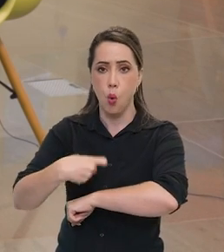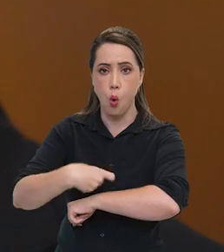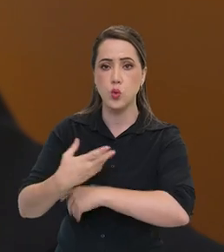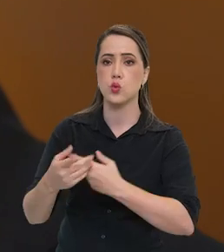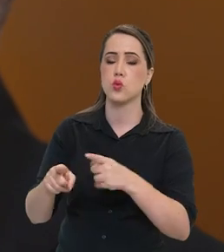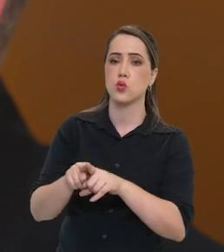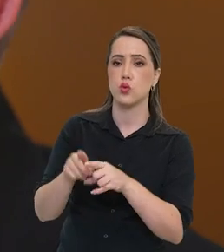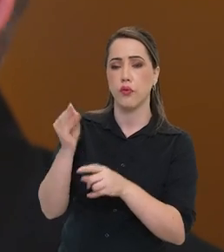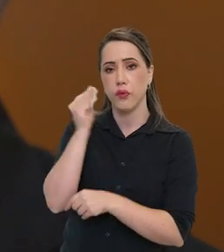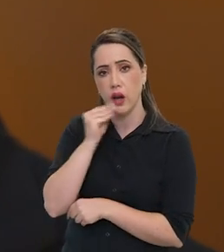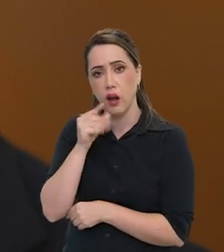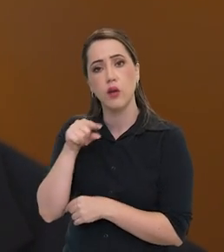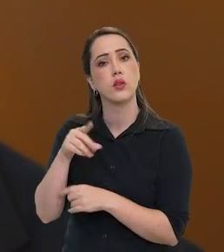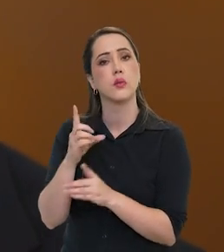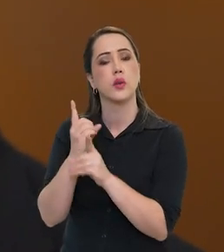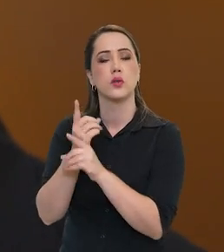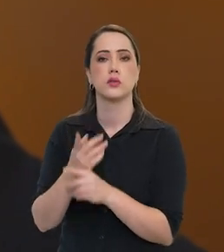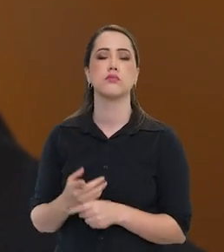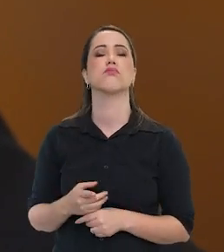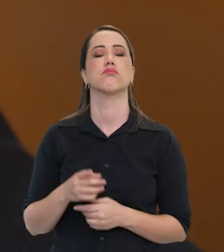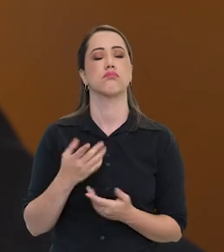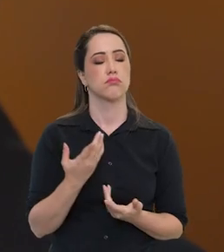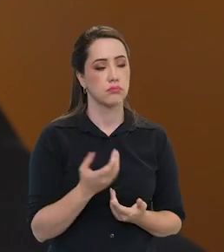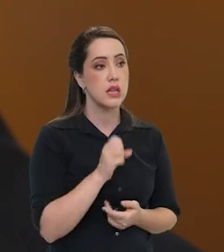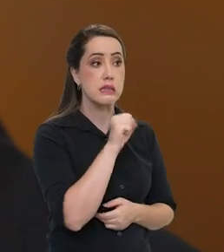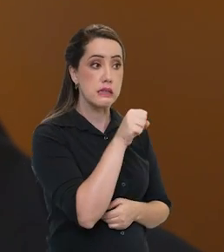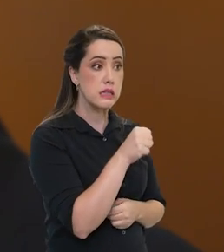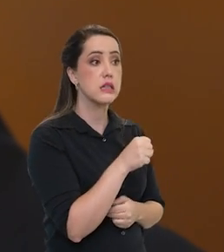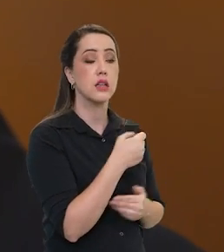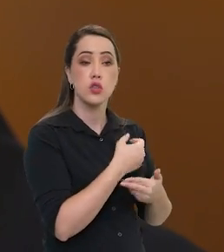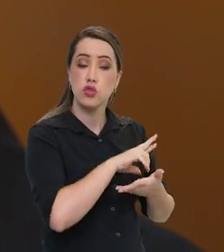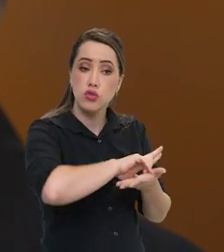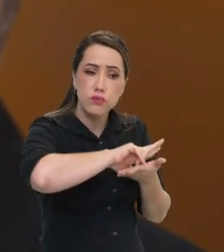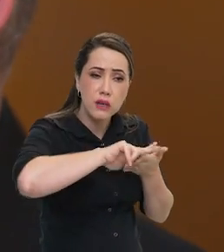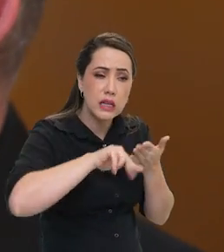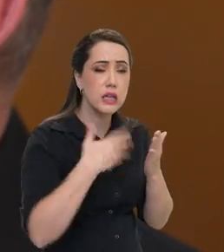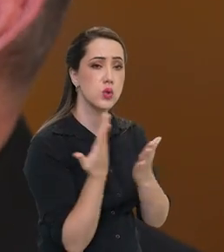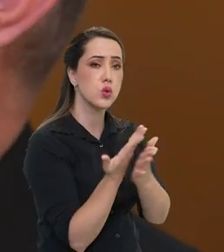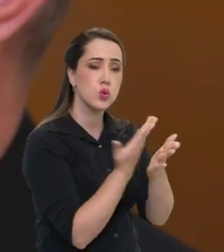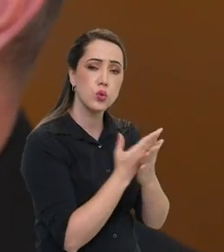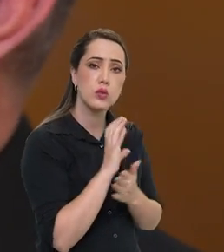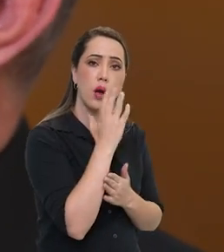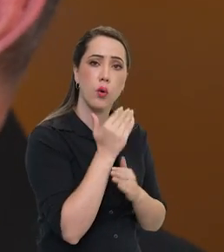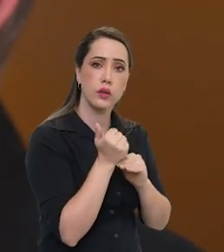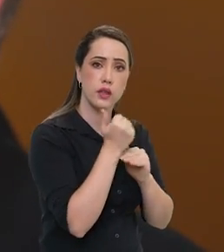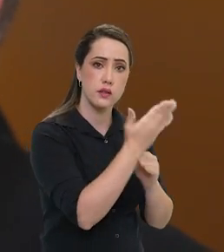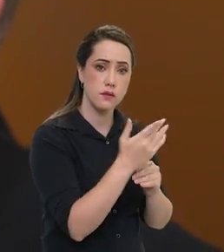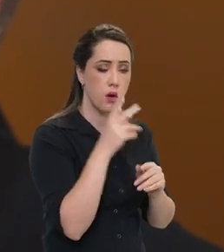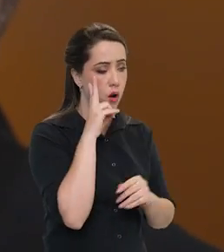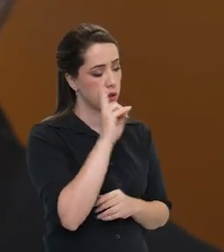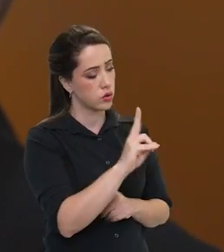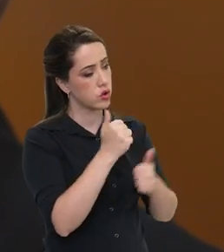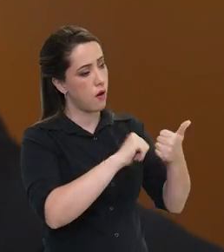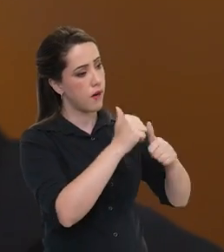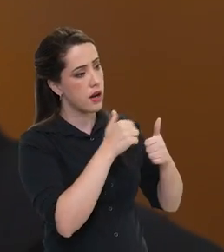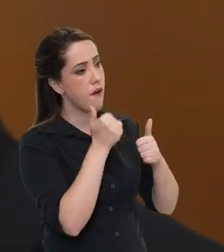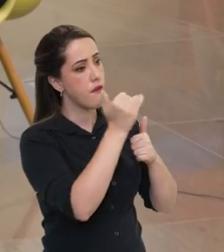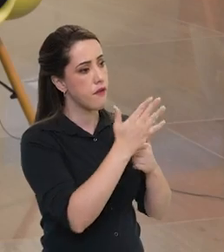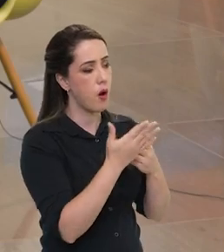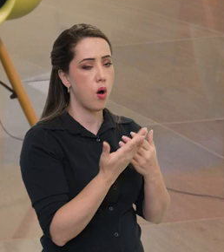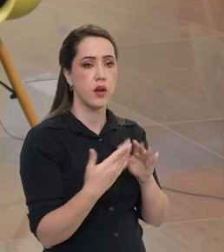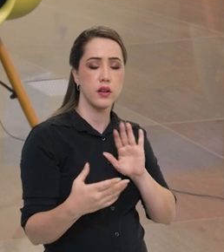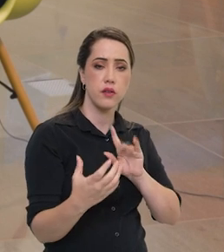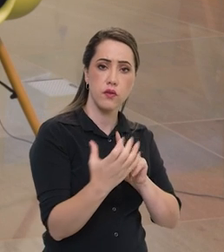espaço, mesmo estudo sobre envelhecimento no espaço, são estudos que, feitos lá fora, refletem